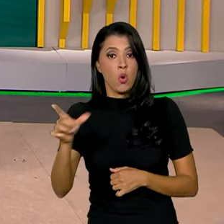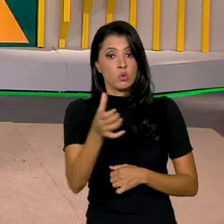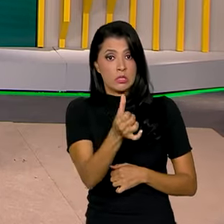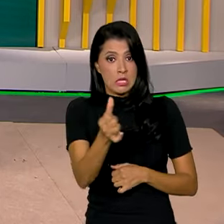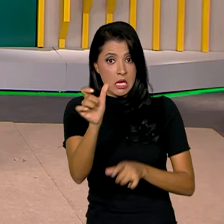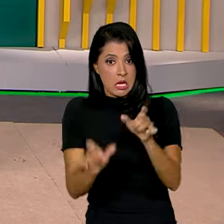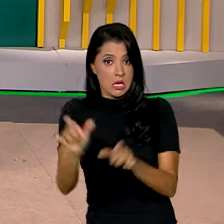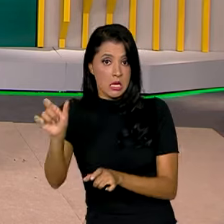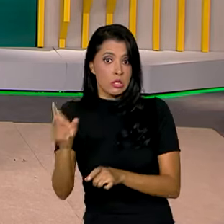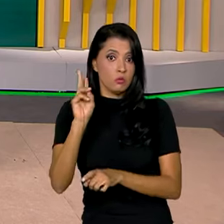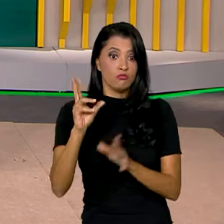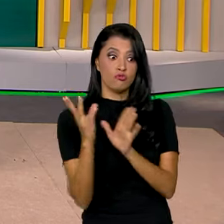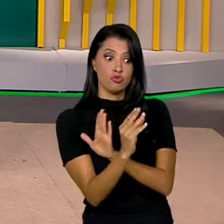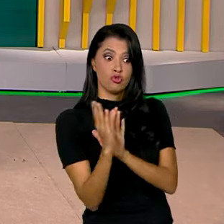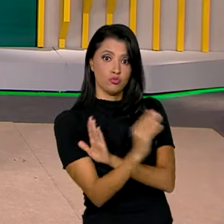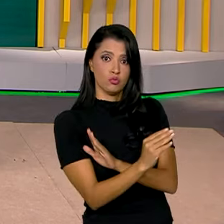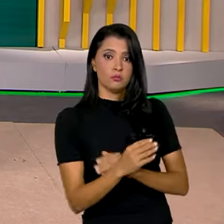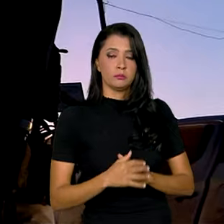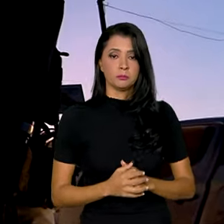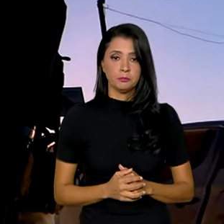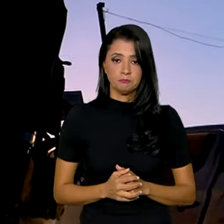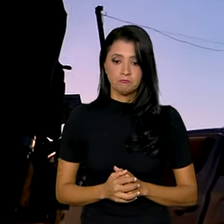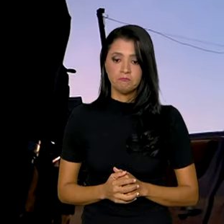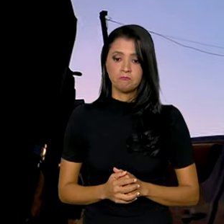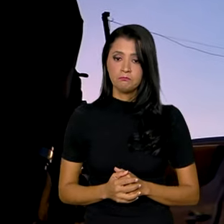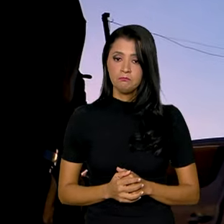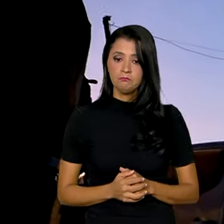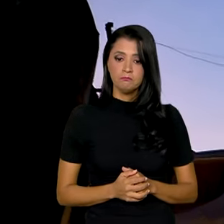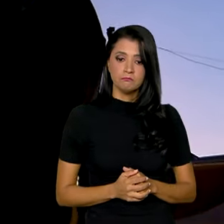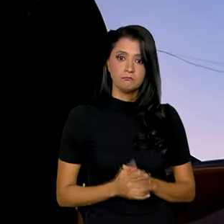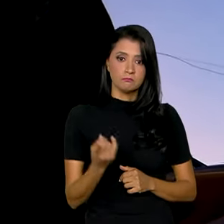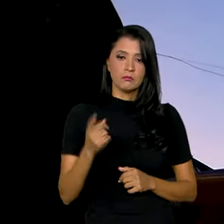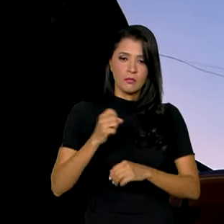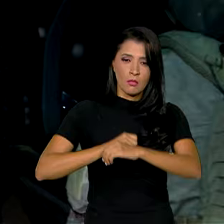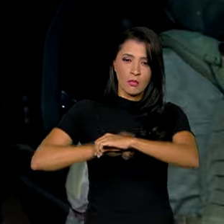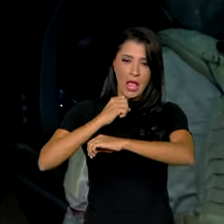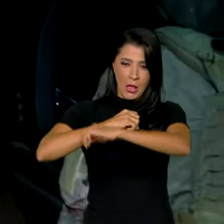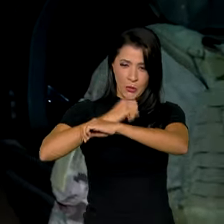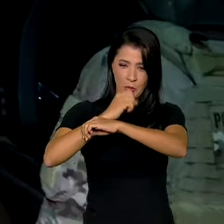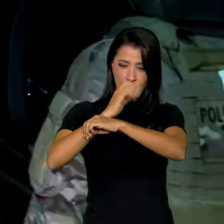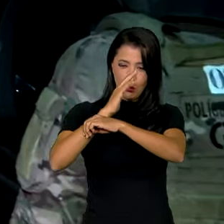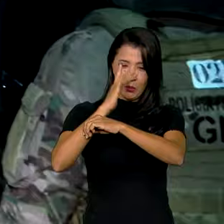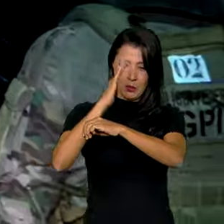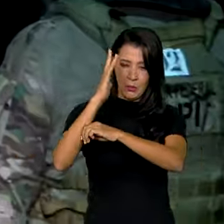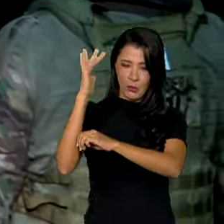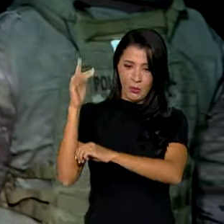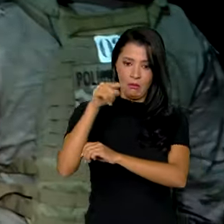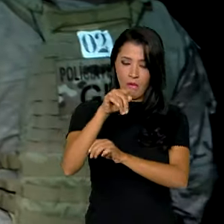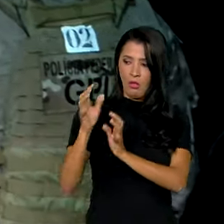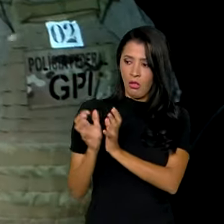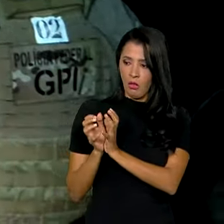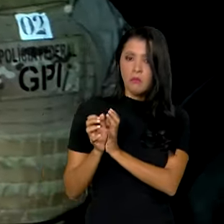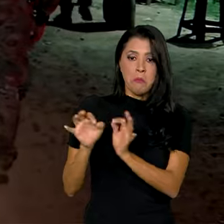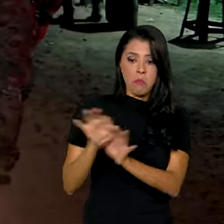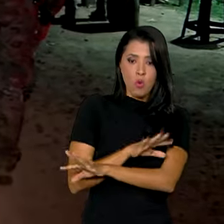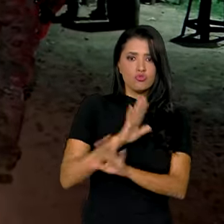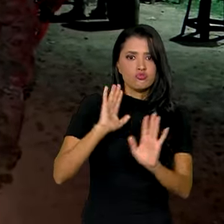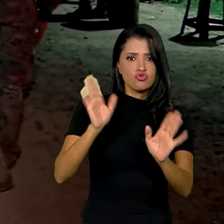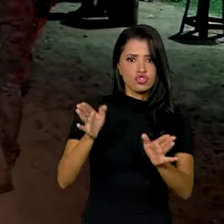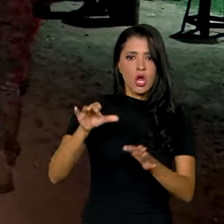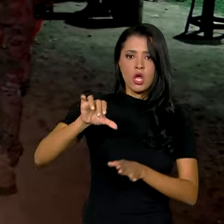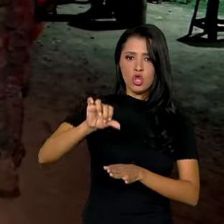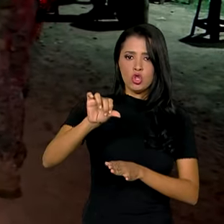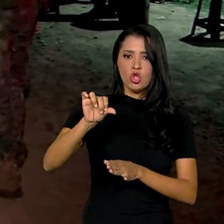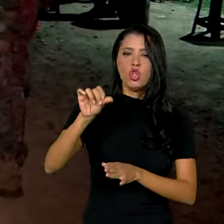suspeitos seguem foragidos. O sol começava a nascer e as equipes já estavam prontas, com